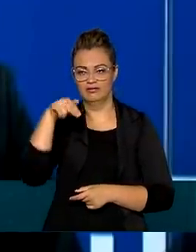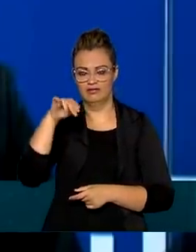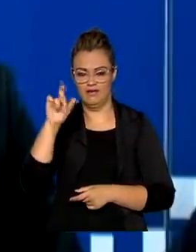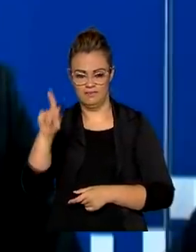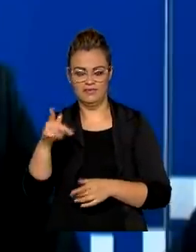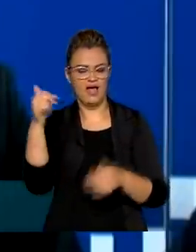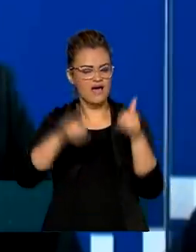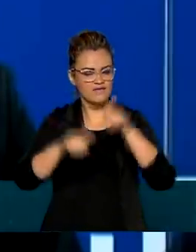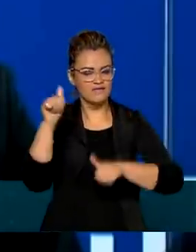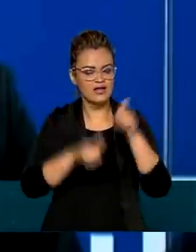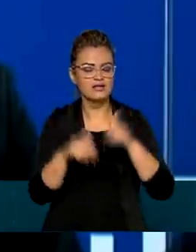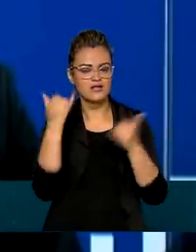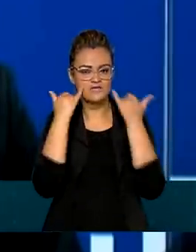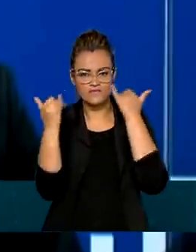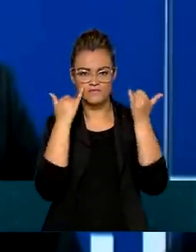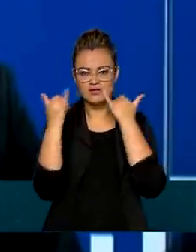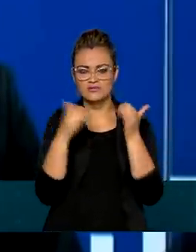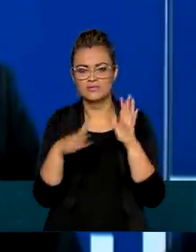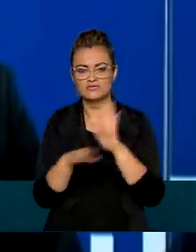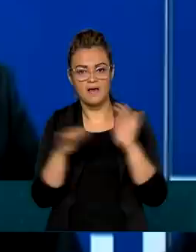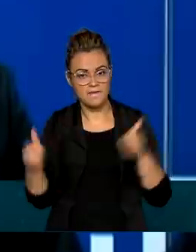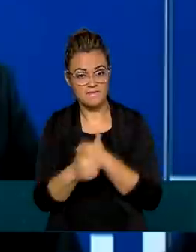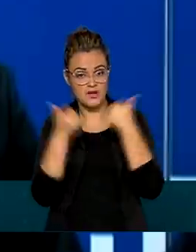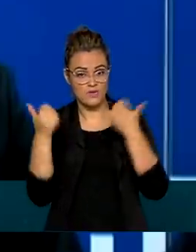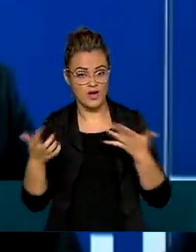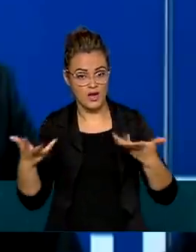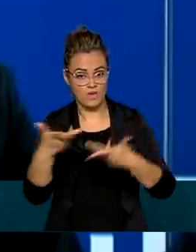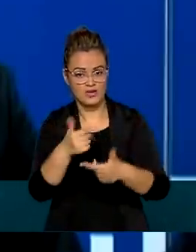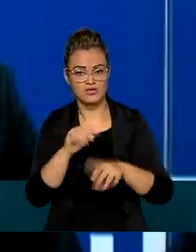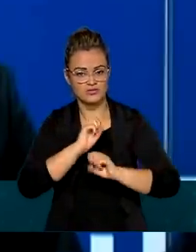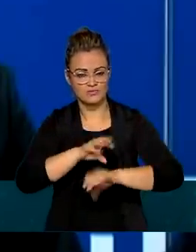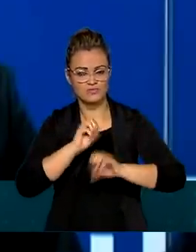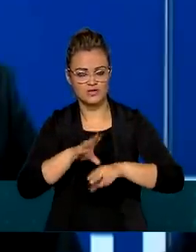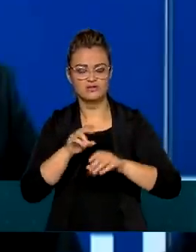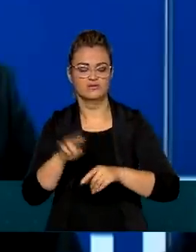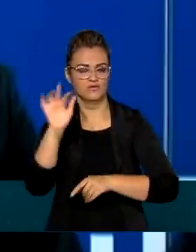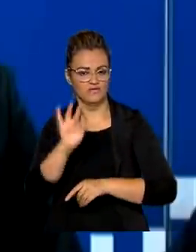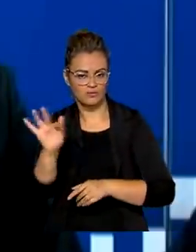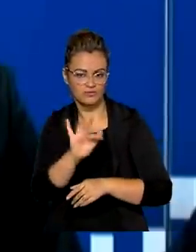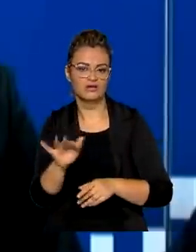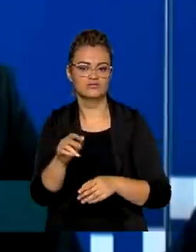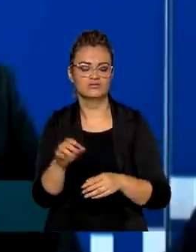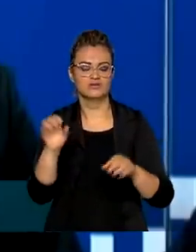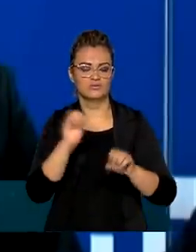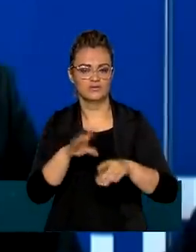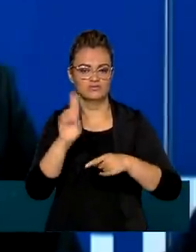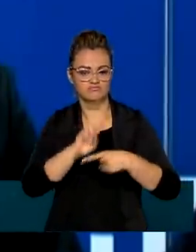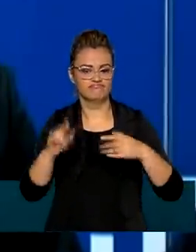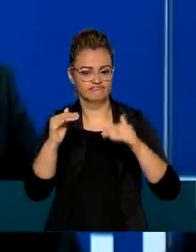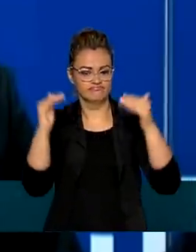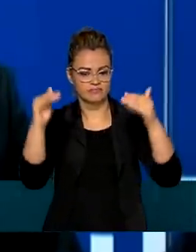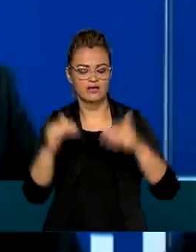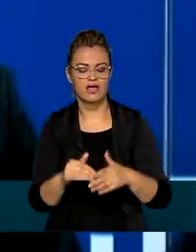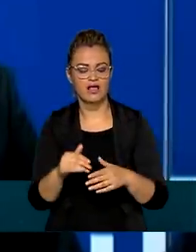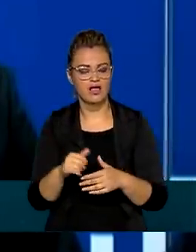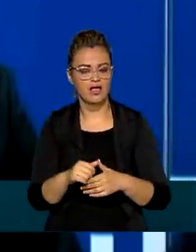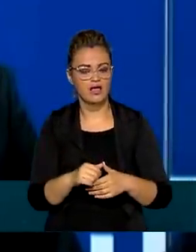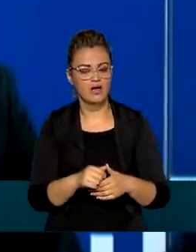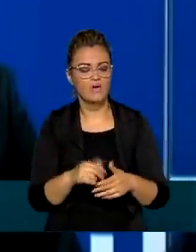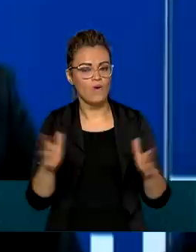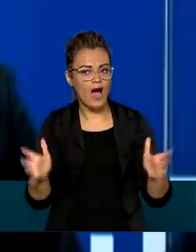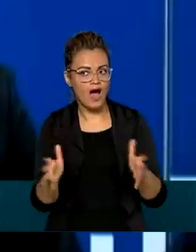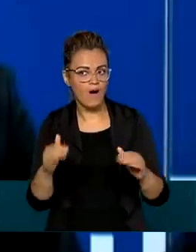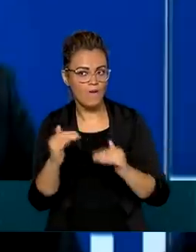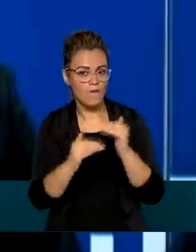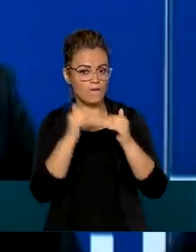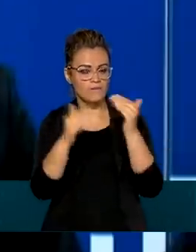as informações que permitem a melhoria da qualidade da educação superior, a orientação da expansão da sua oferta, o aumento